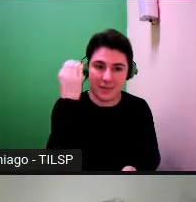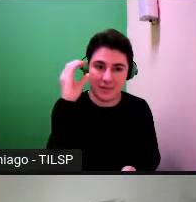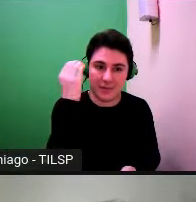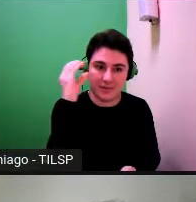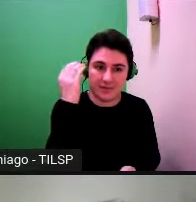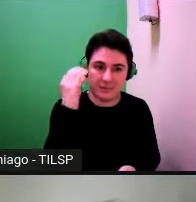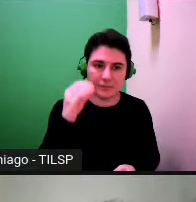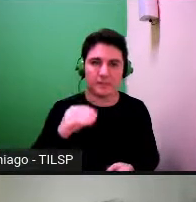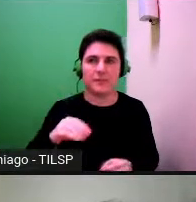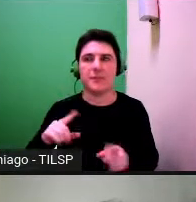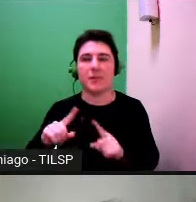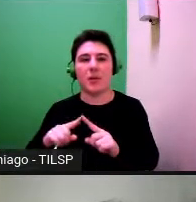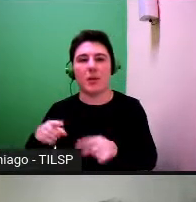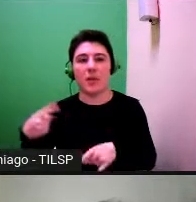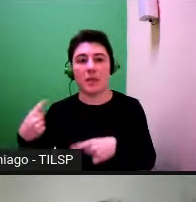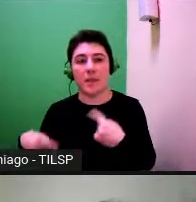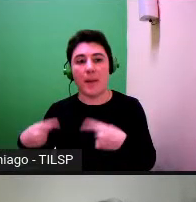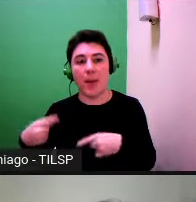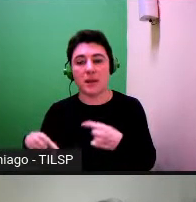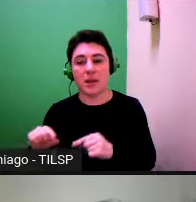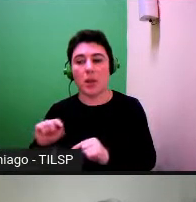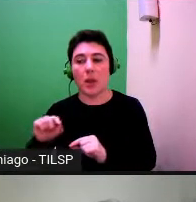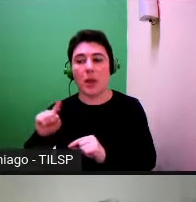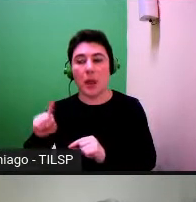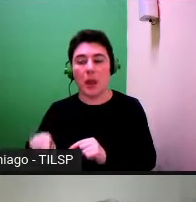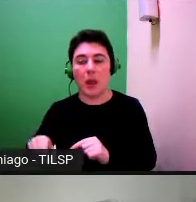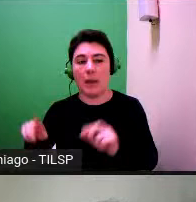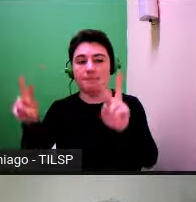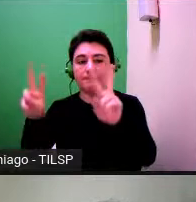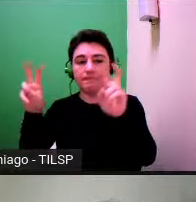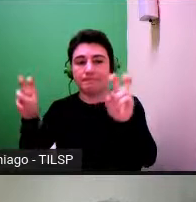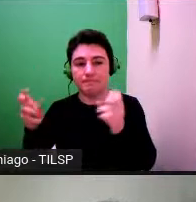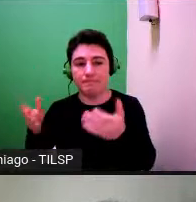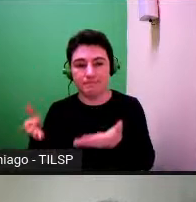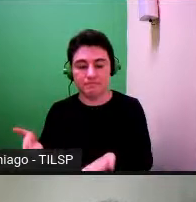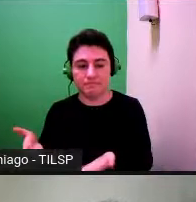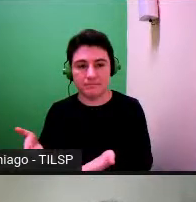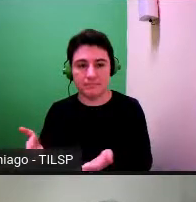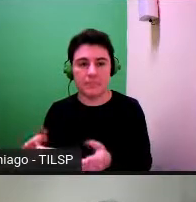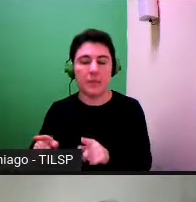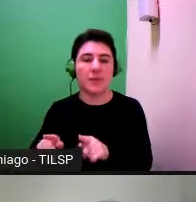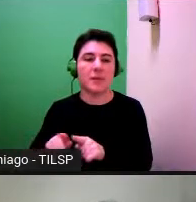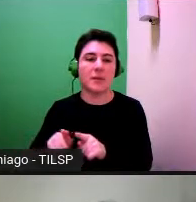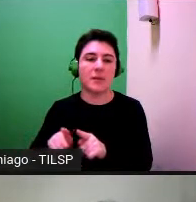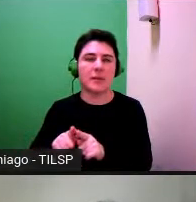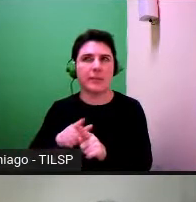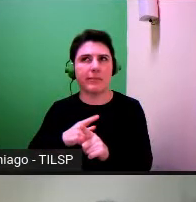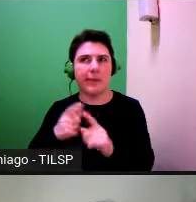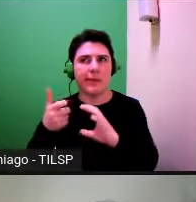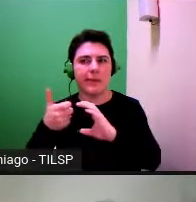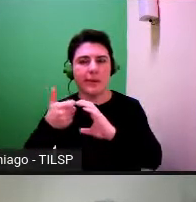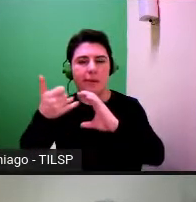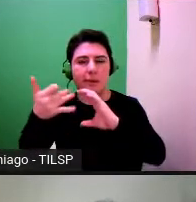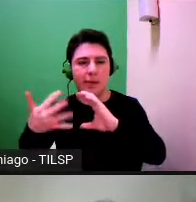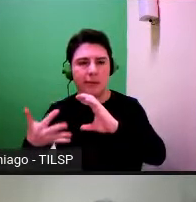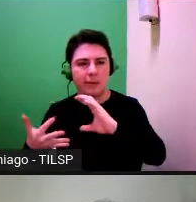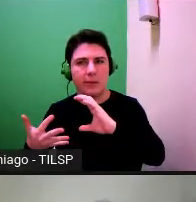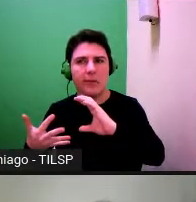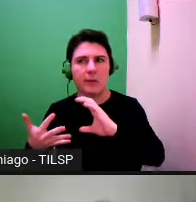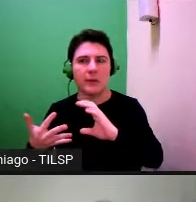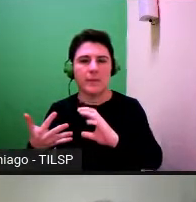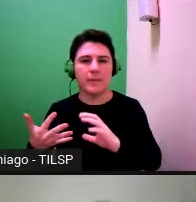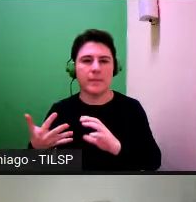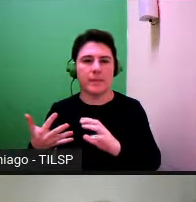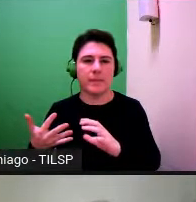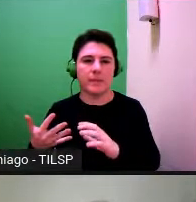debate sobre o que é que está em causa e os indícios de uma digamos de uma